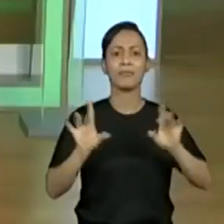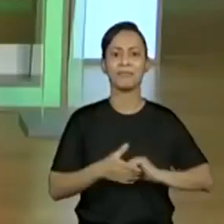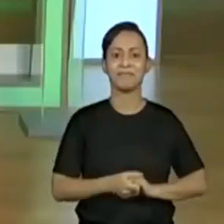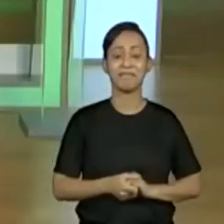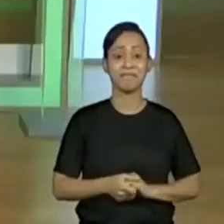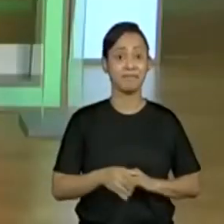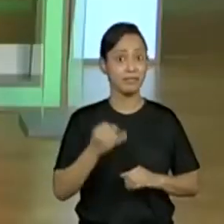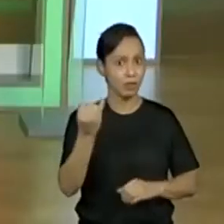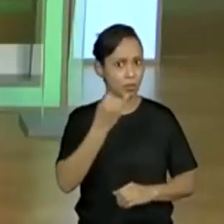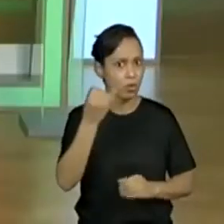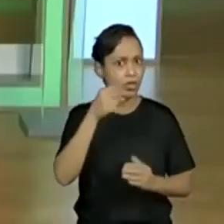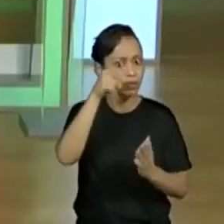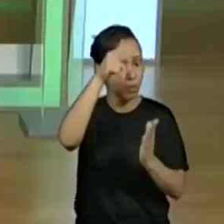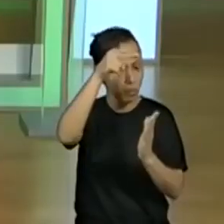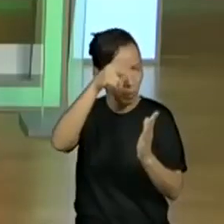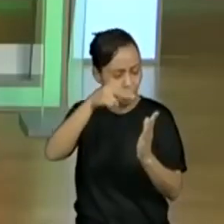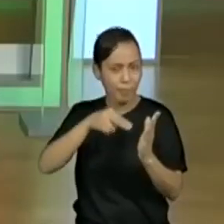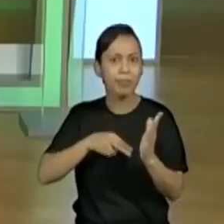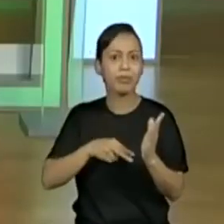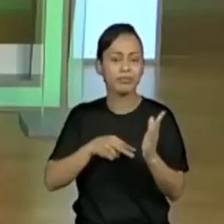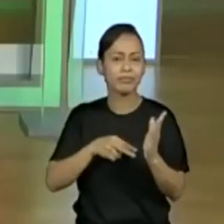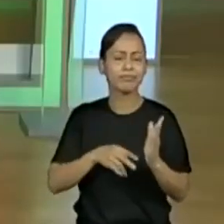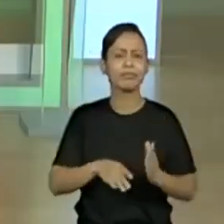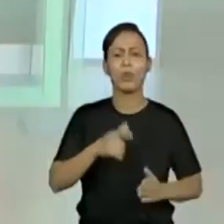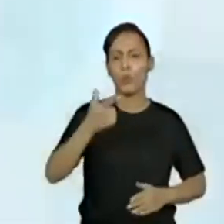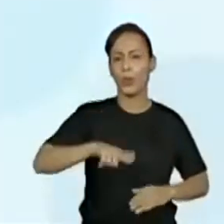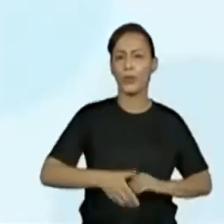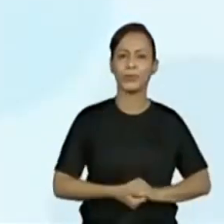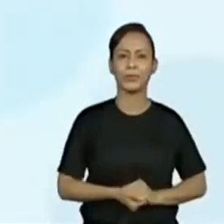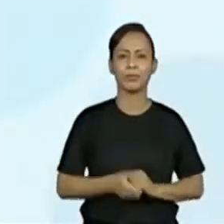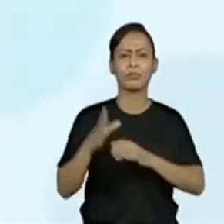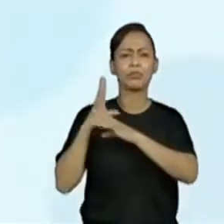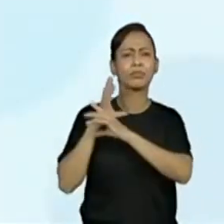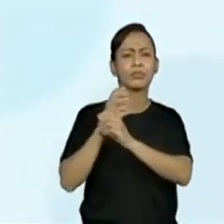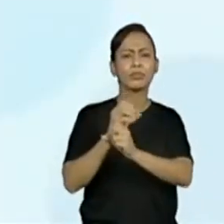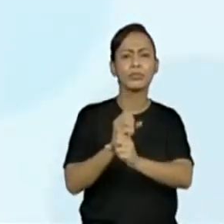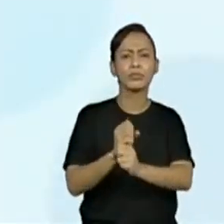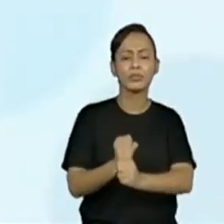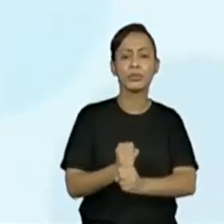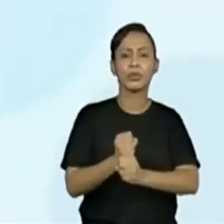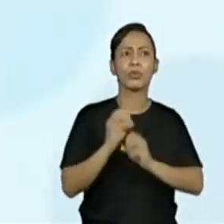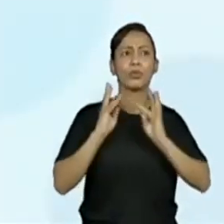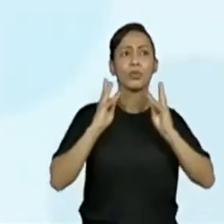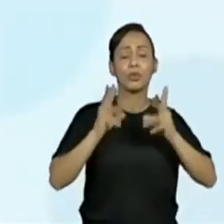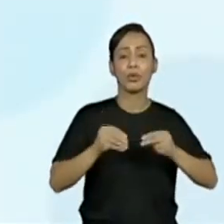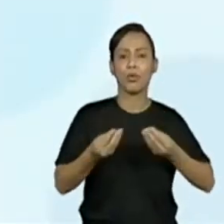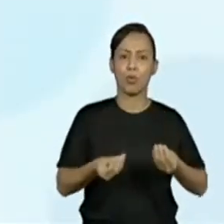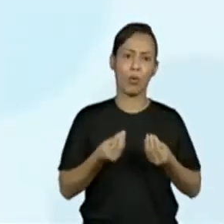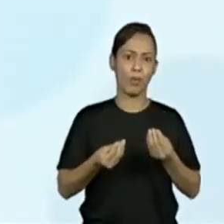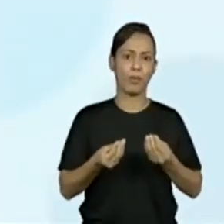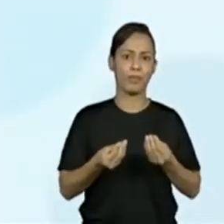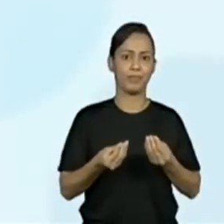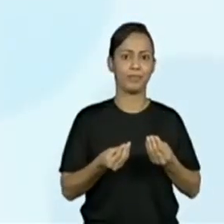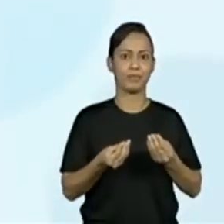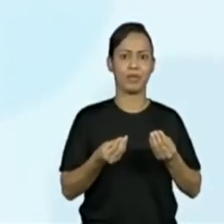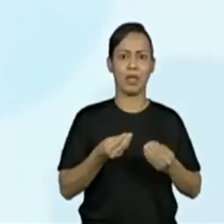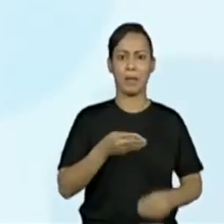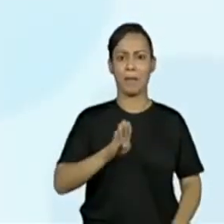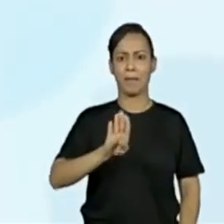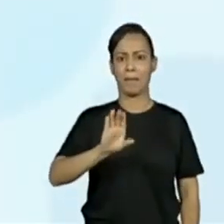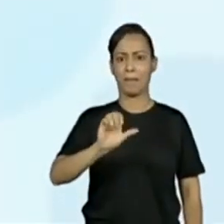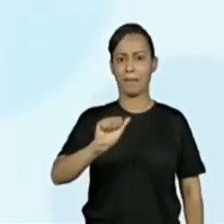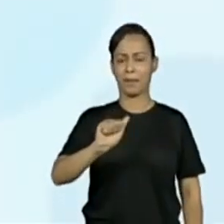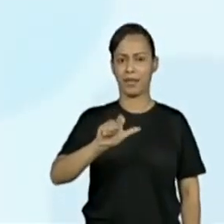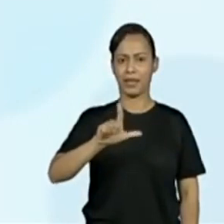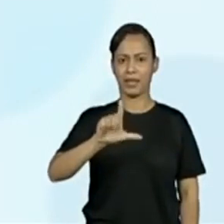Vamos continuar. Olha só, balanço total, apareceu um outro subtítulo, uma